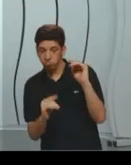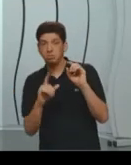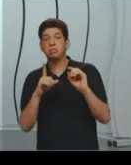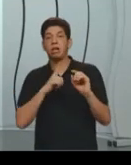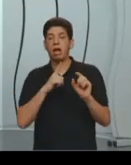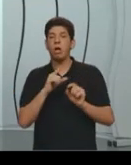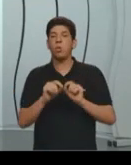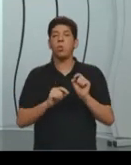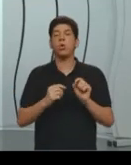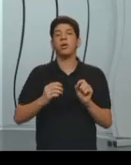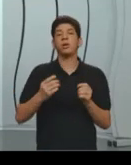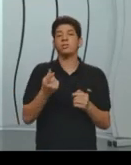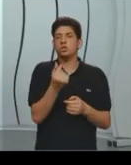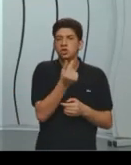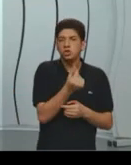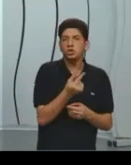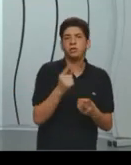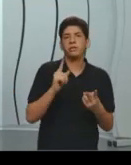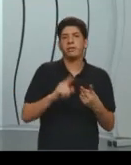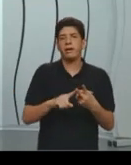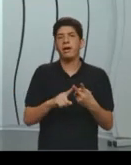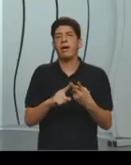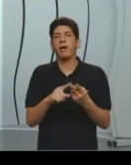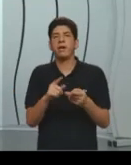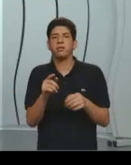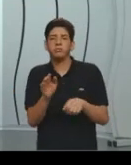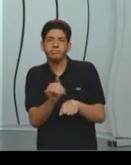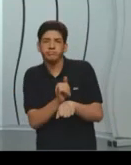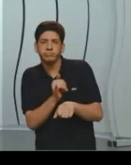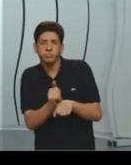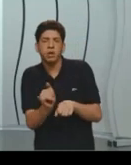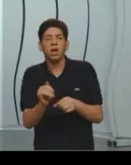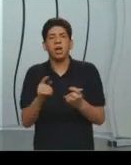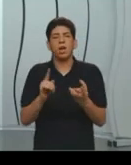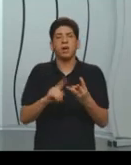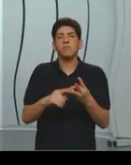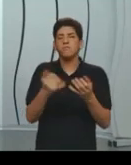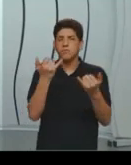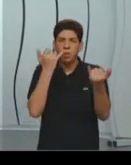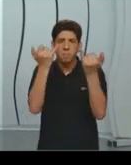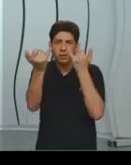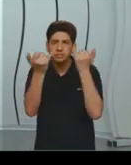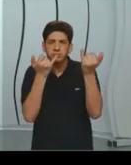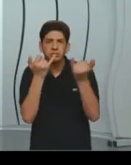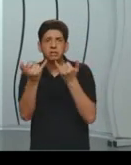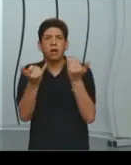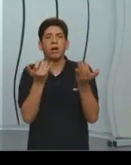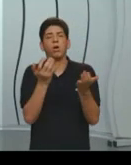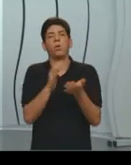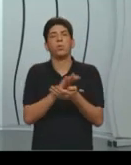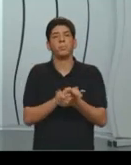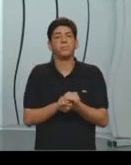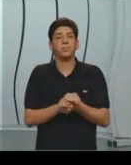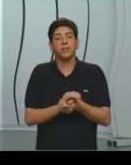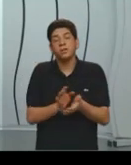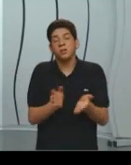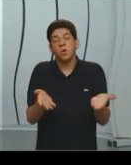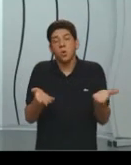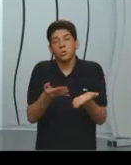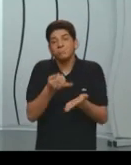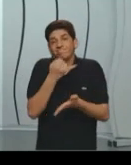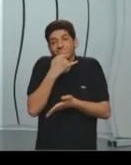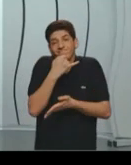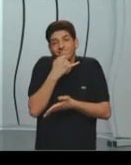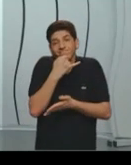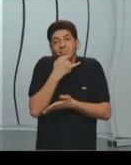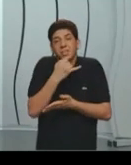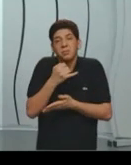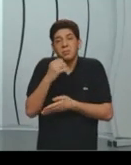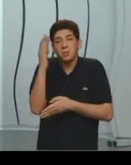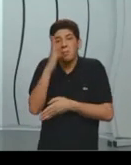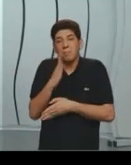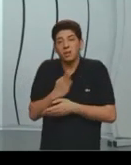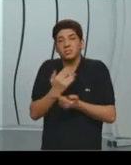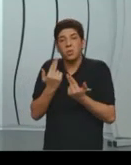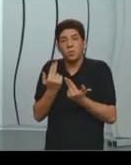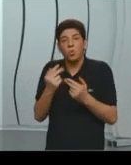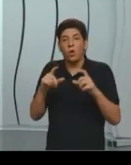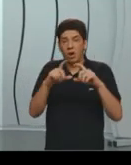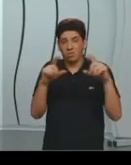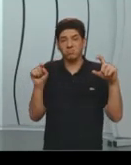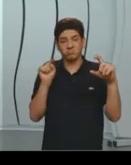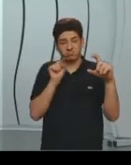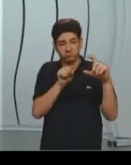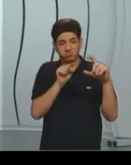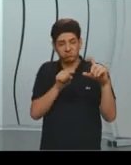recursos, de informação, e a Cháud vai falar isso, e eu arrisco a dizer que a nossa realidade, infelizmente, ainda está assim, e evidencia a